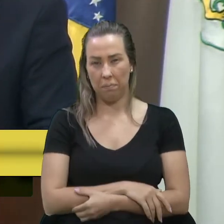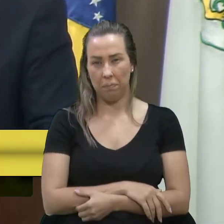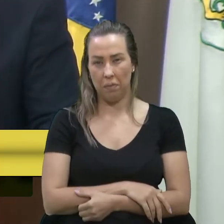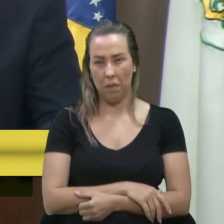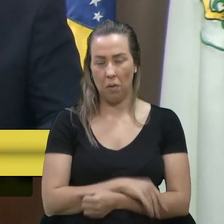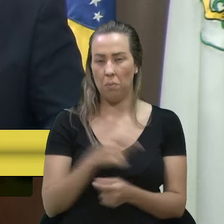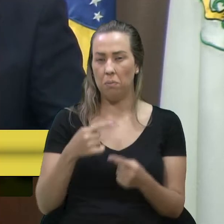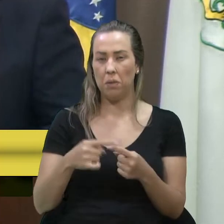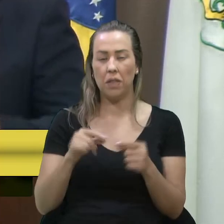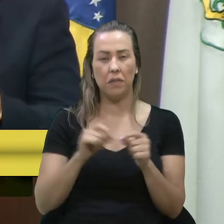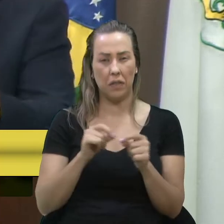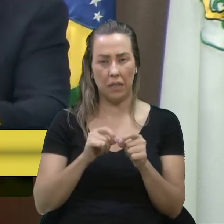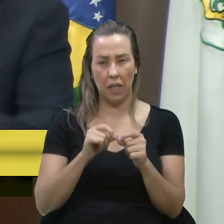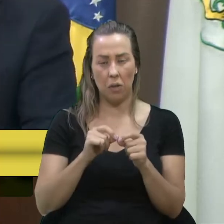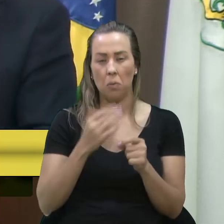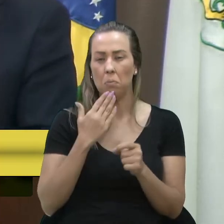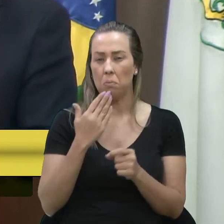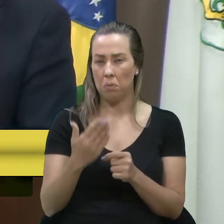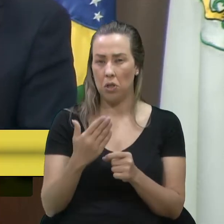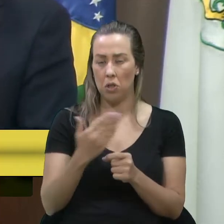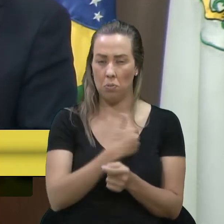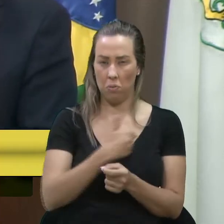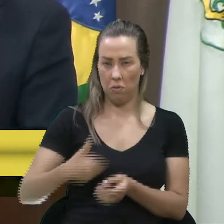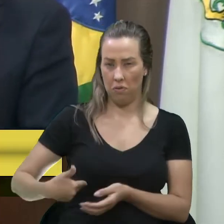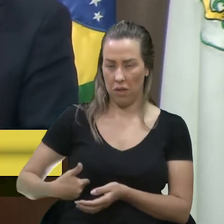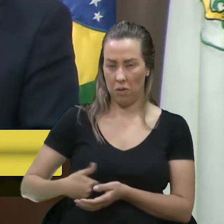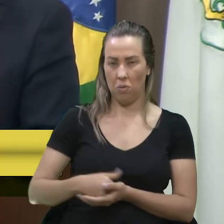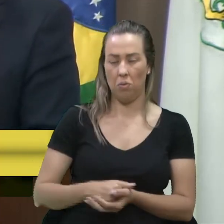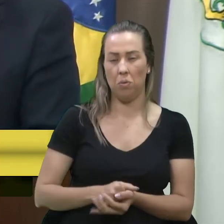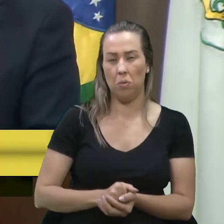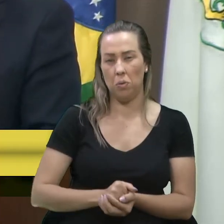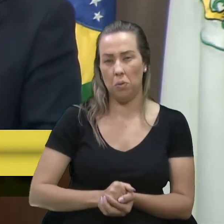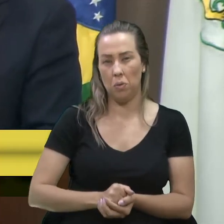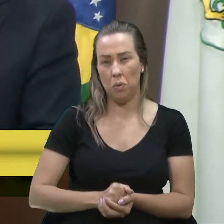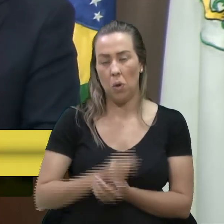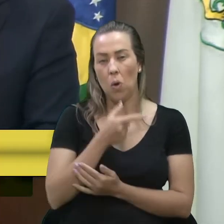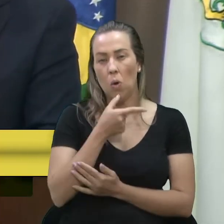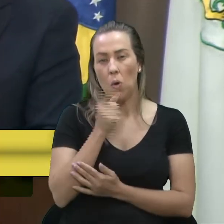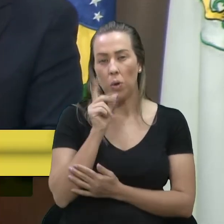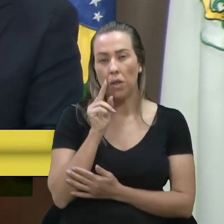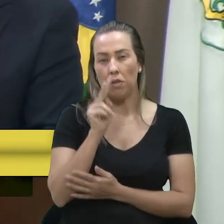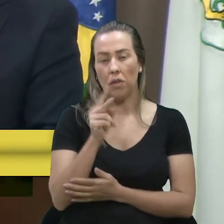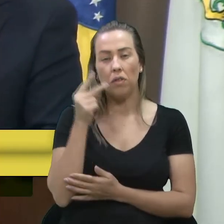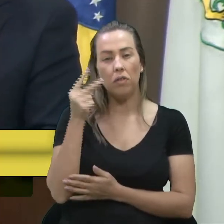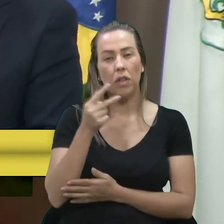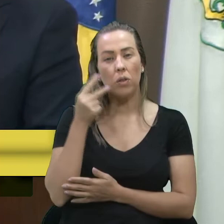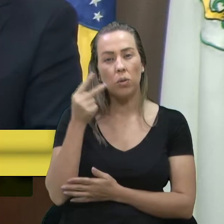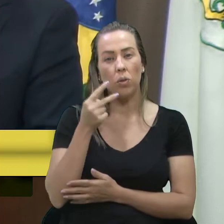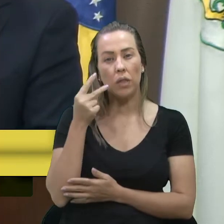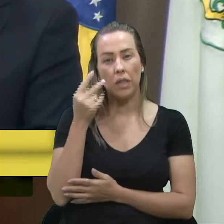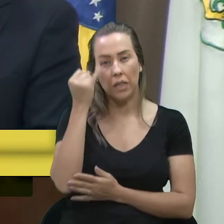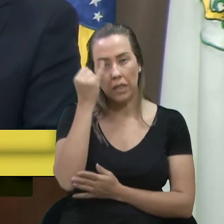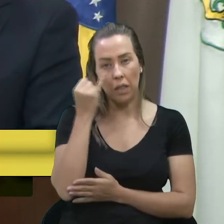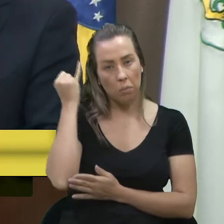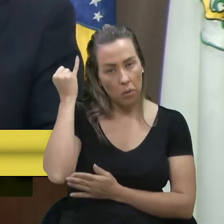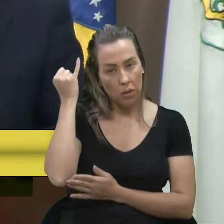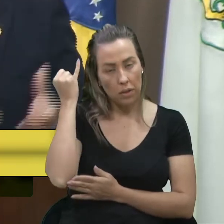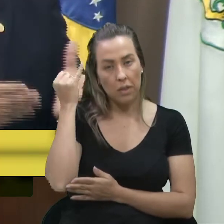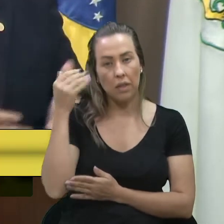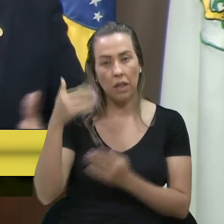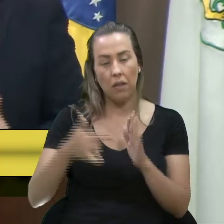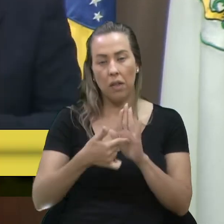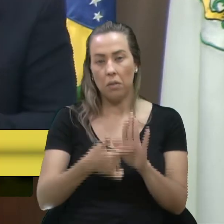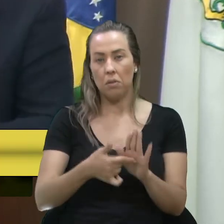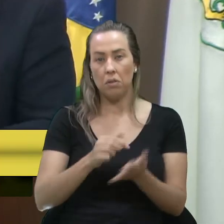porque fizeram uma indicação para o governo. Ontem nós vimos o vereador D'Ambrosio, que estava aqui